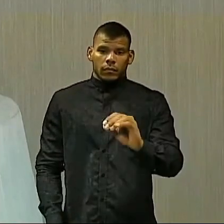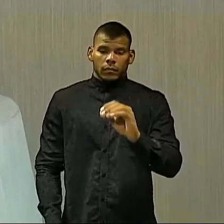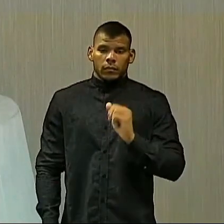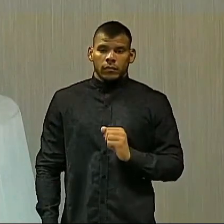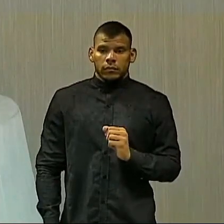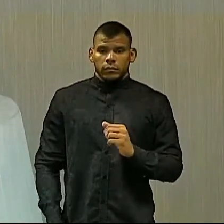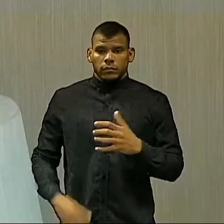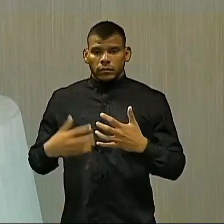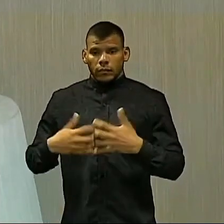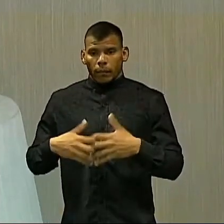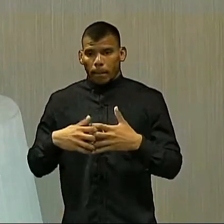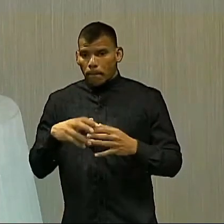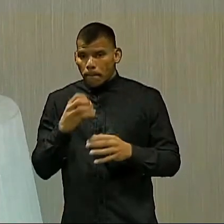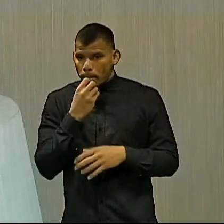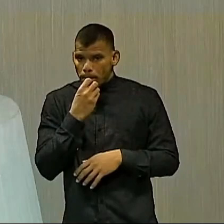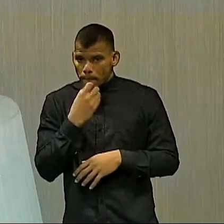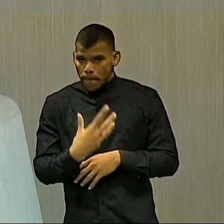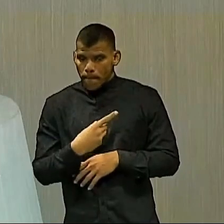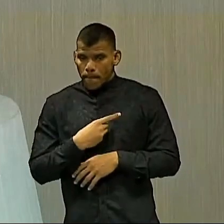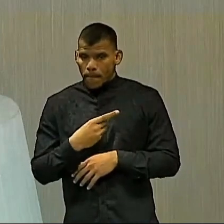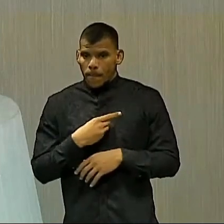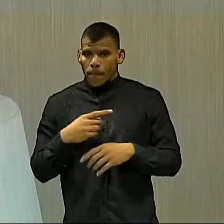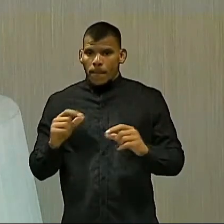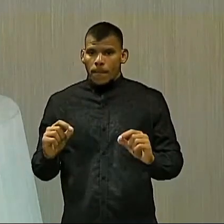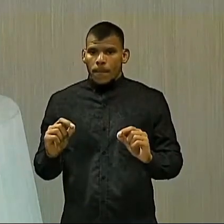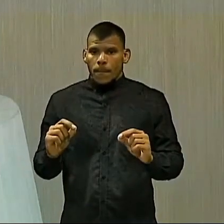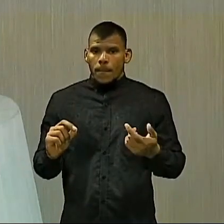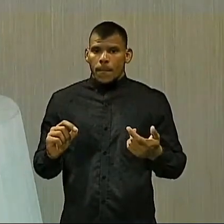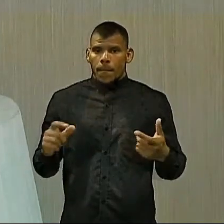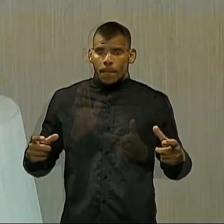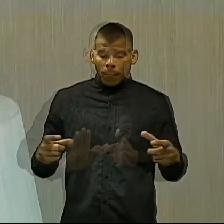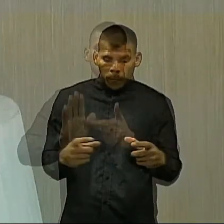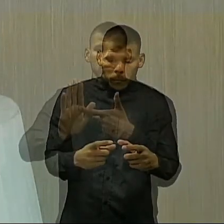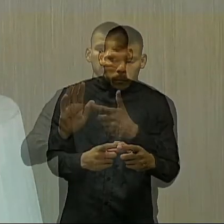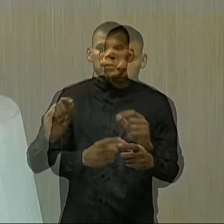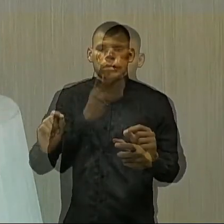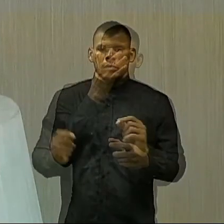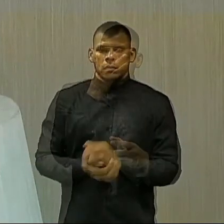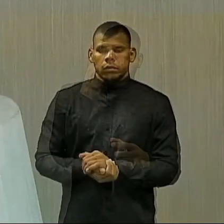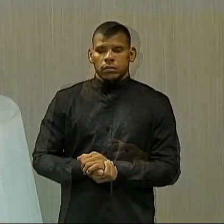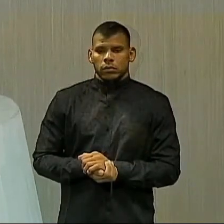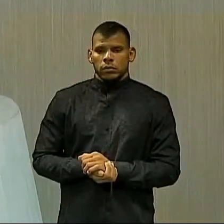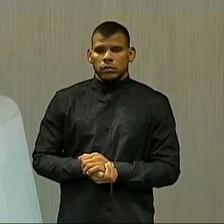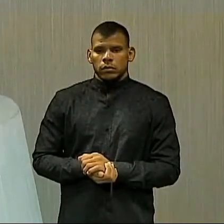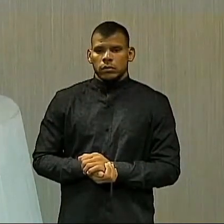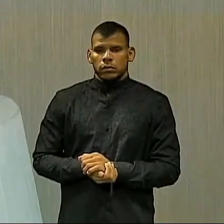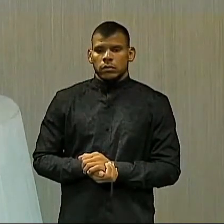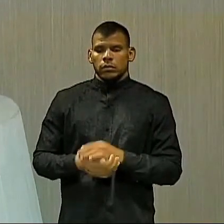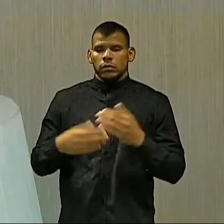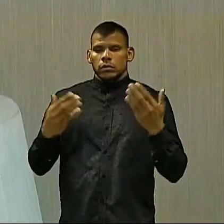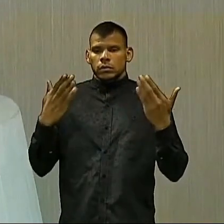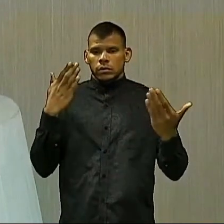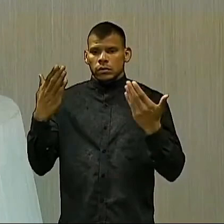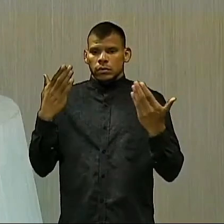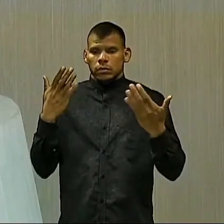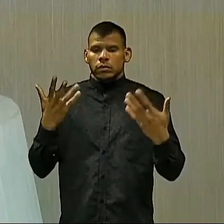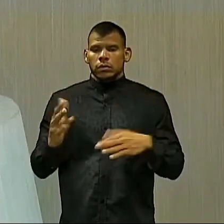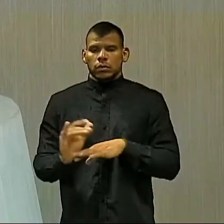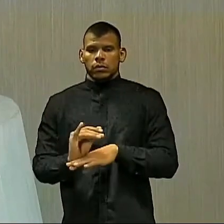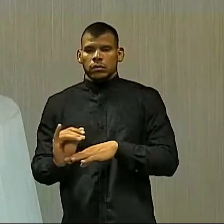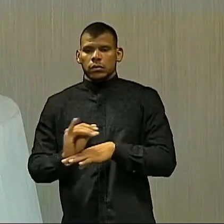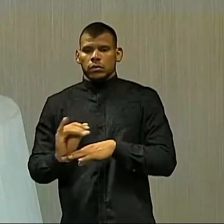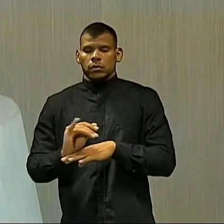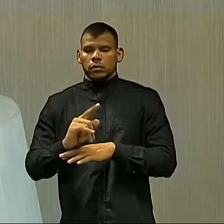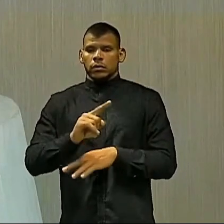Muito bem, obrigado. Com uma máquina mais enxuta. Muitos duvidaram da estratégia do